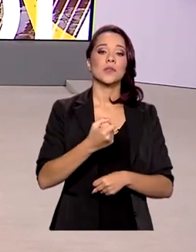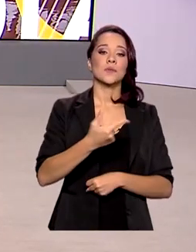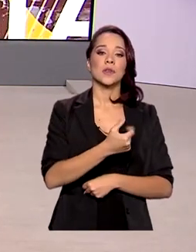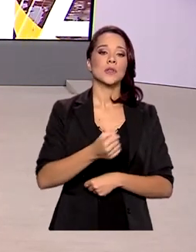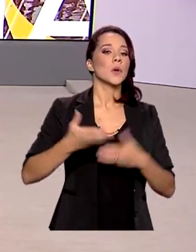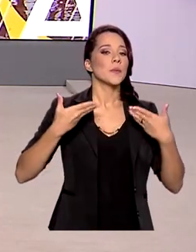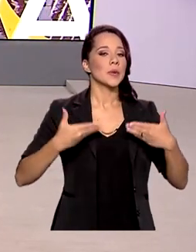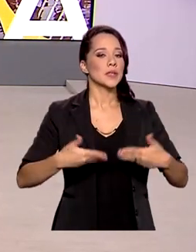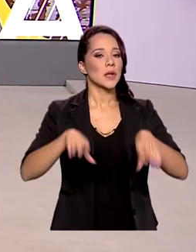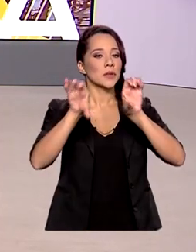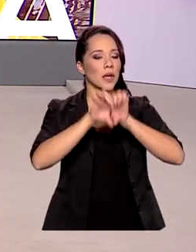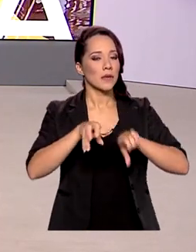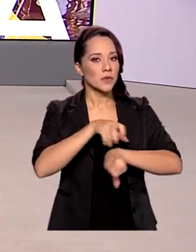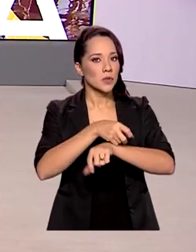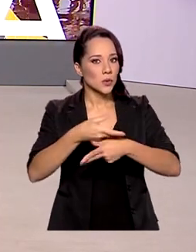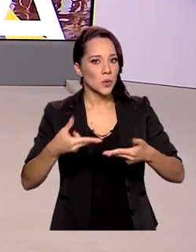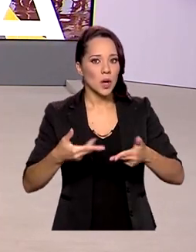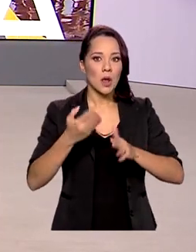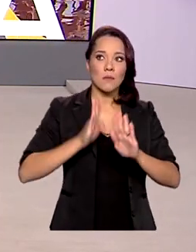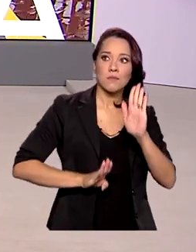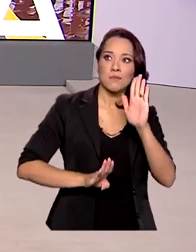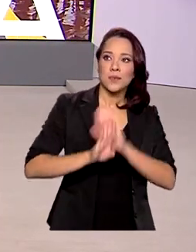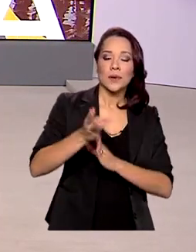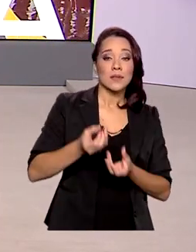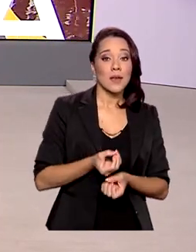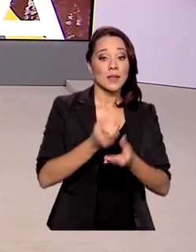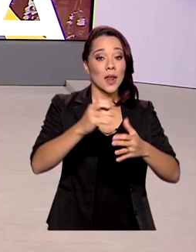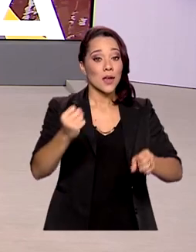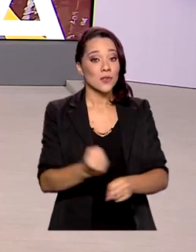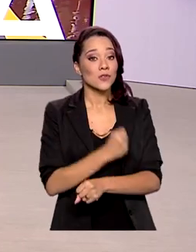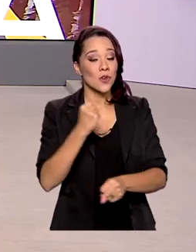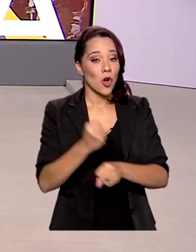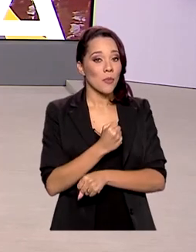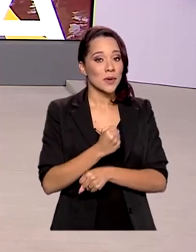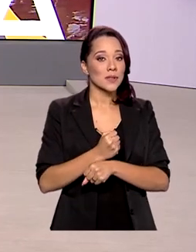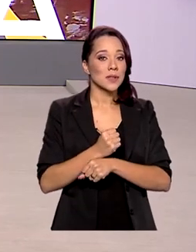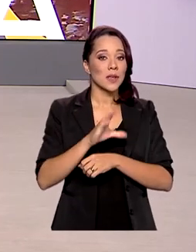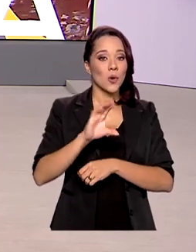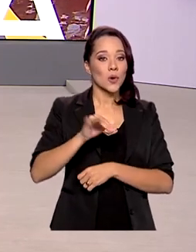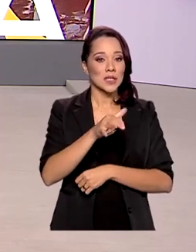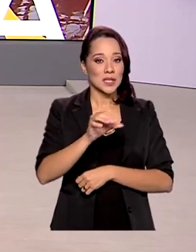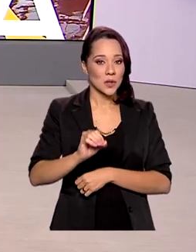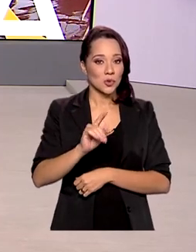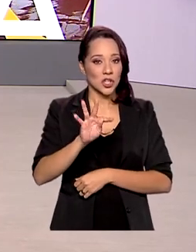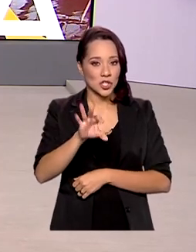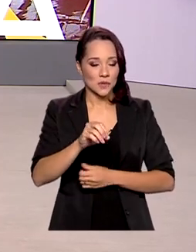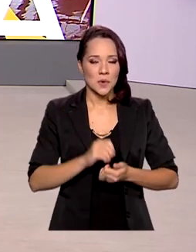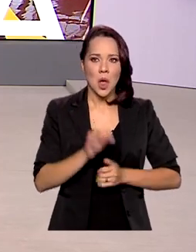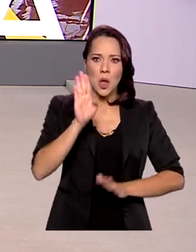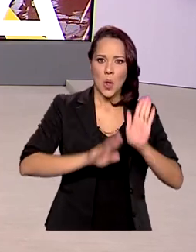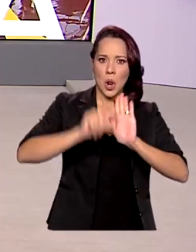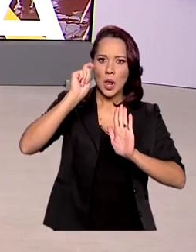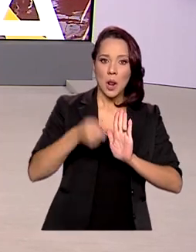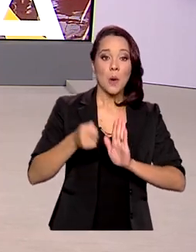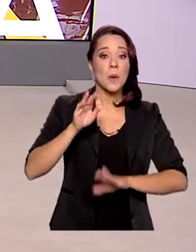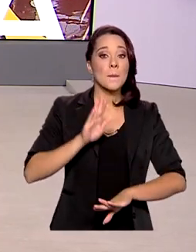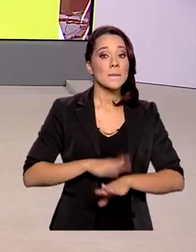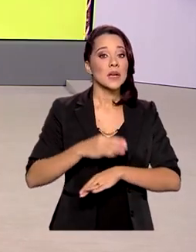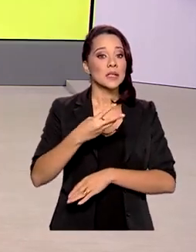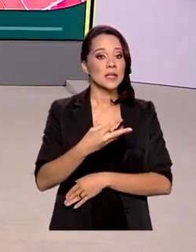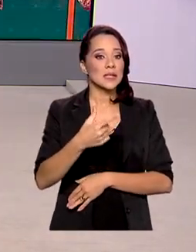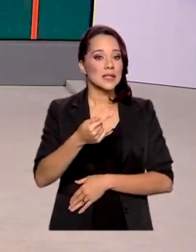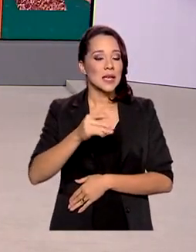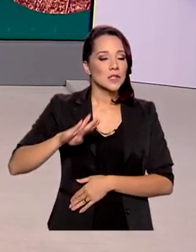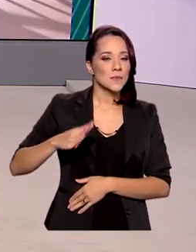Ministério da Infraestrutura bateu recorde na entrega de obras e concessão de ativos, com leilões que vão gerar mais de 37